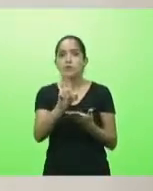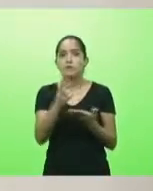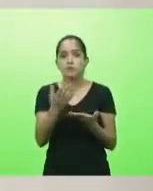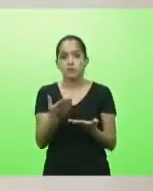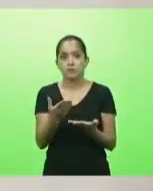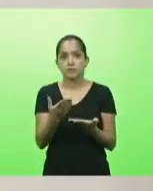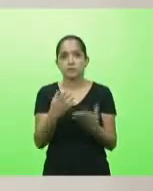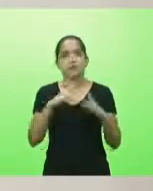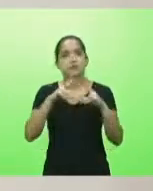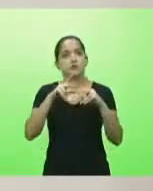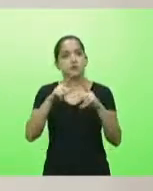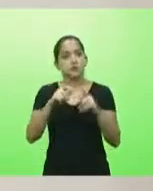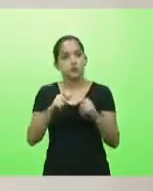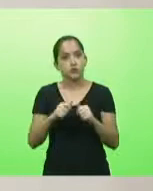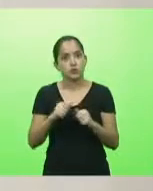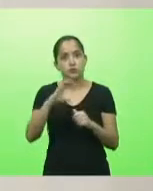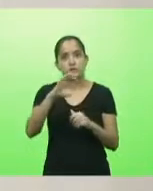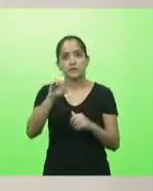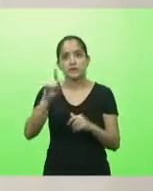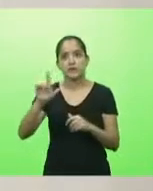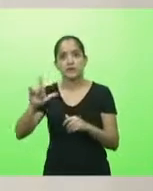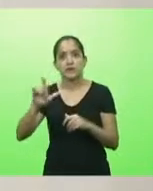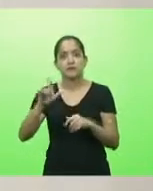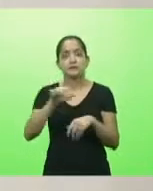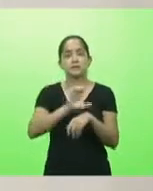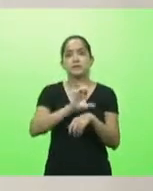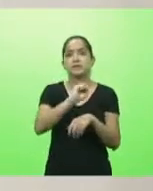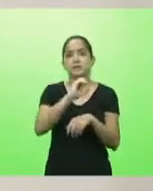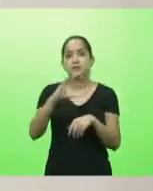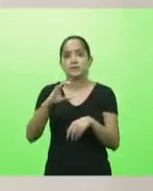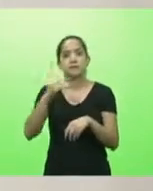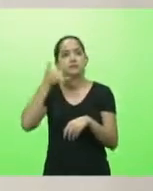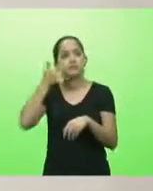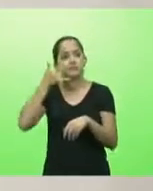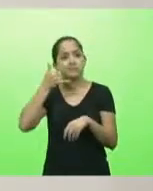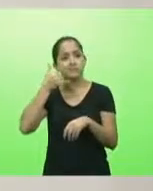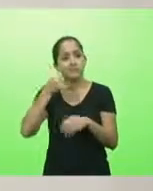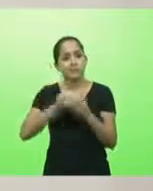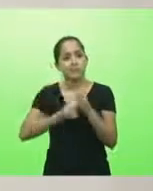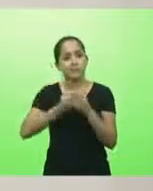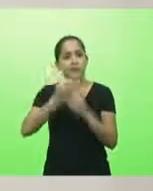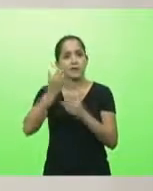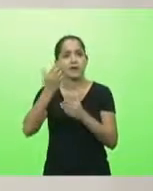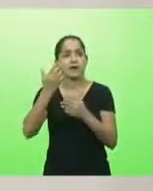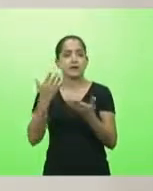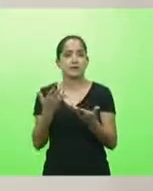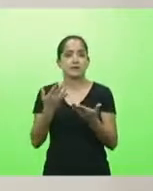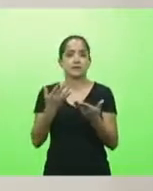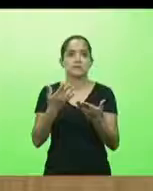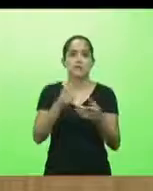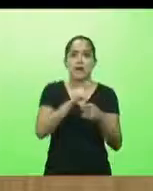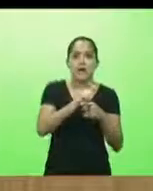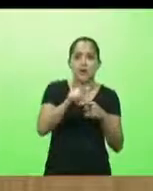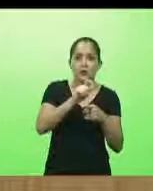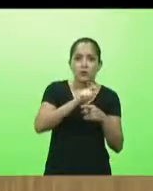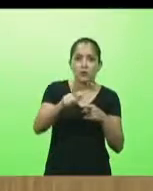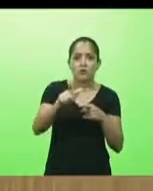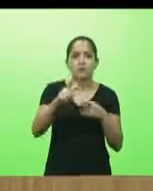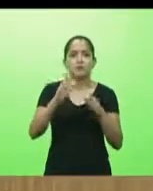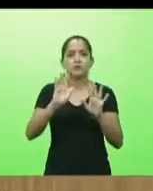todos os CDLs de Santa Catarina. Recebi inúmeras ligações, aluguéis vencendo, deputado,